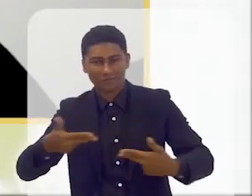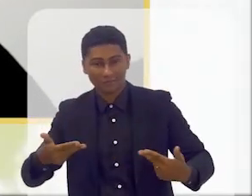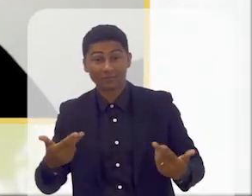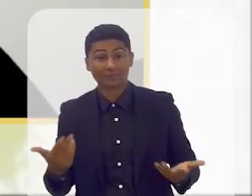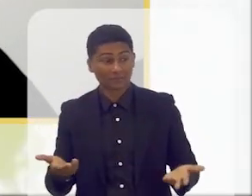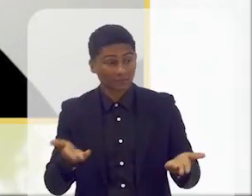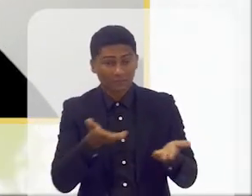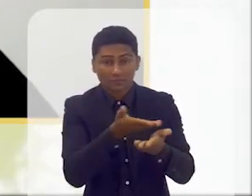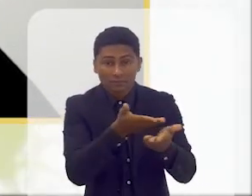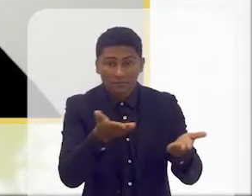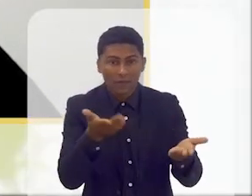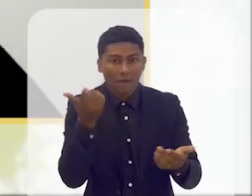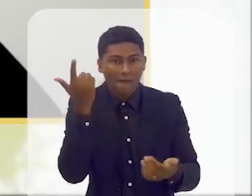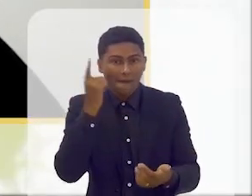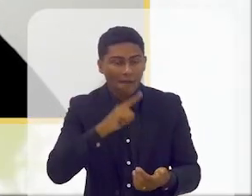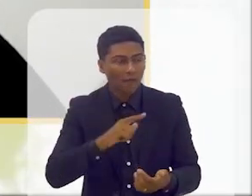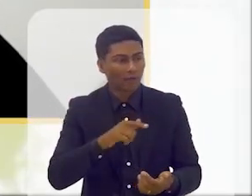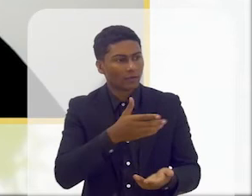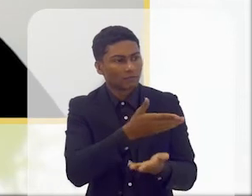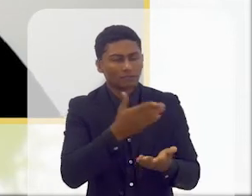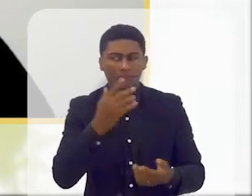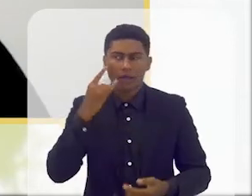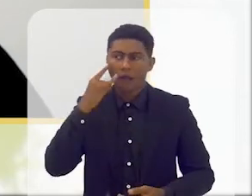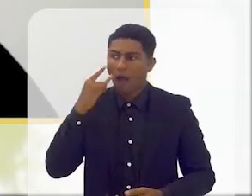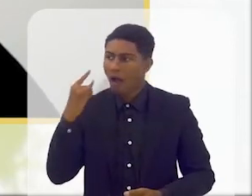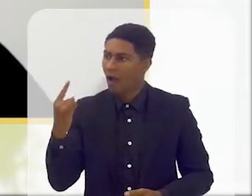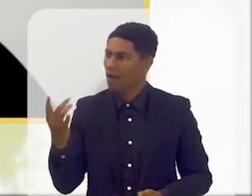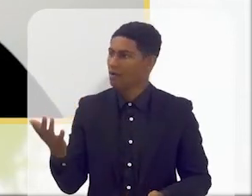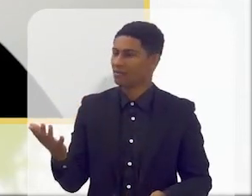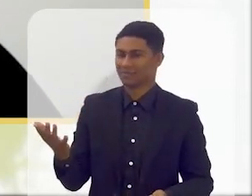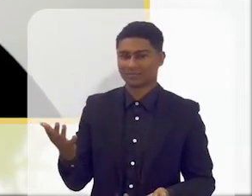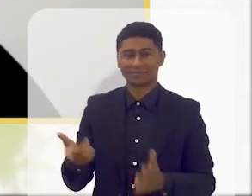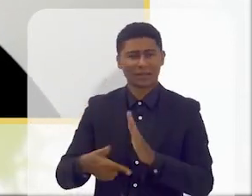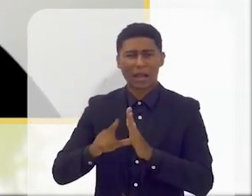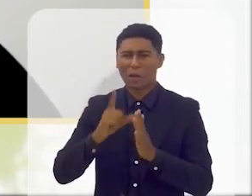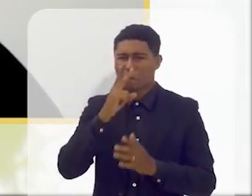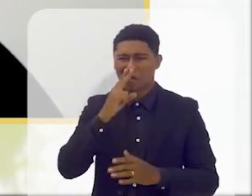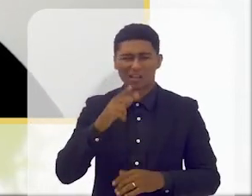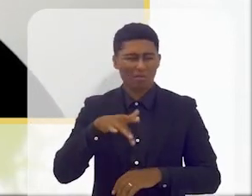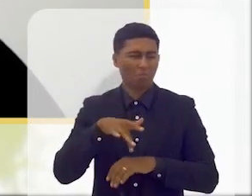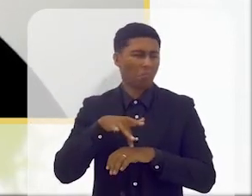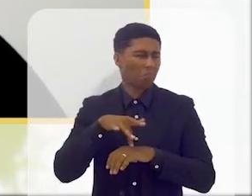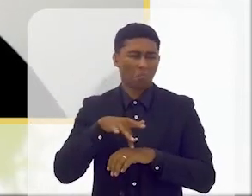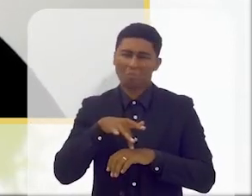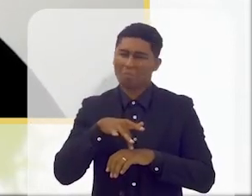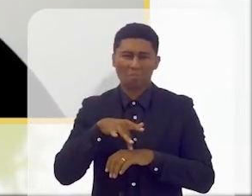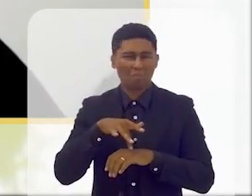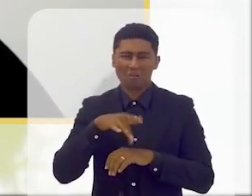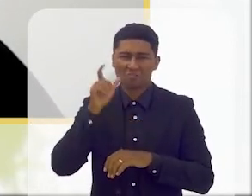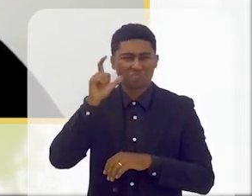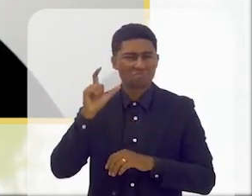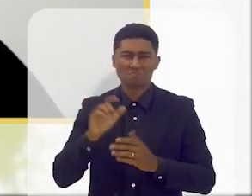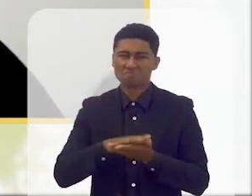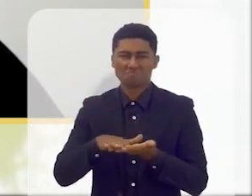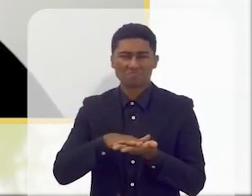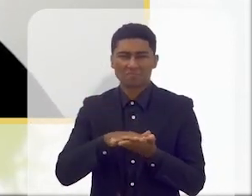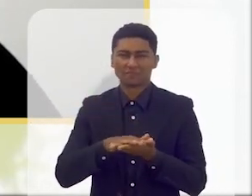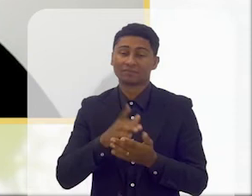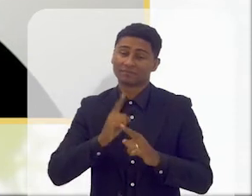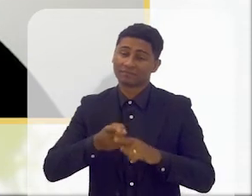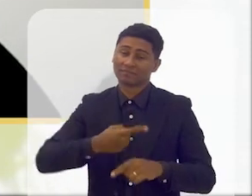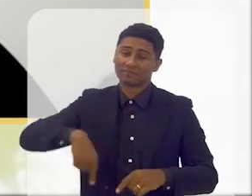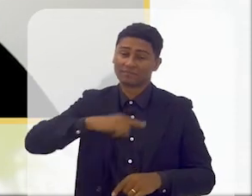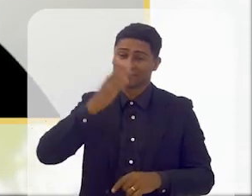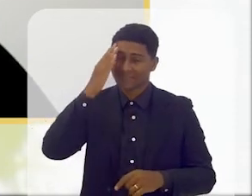público que não estava se calhar tão interessado na leitura não é? porque nós sabemos que as nossas